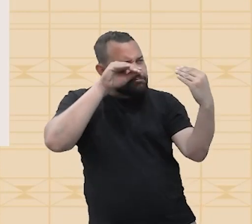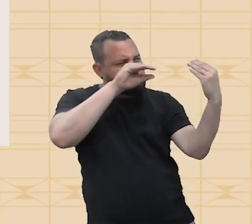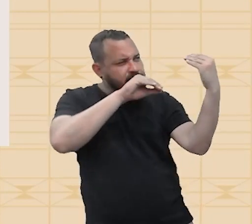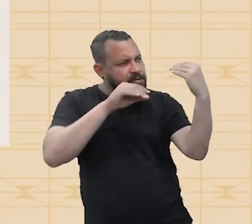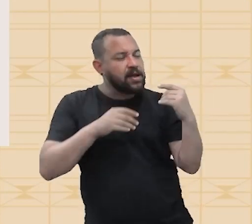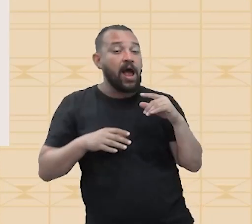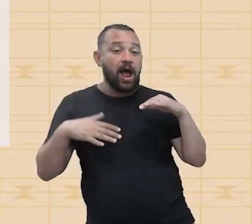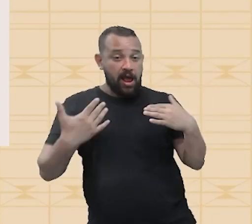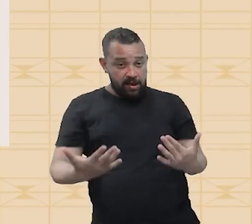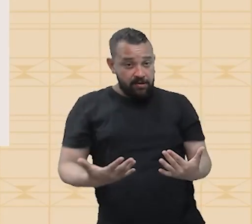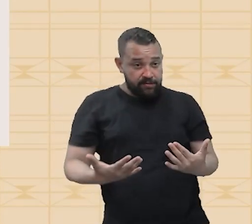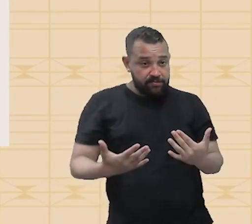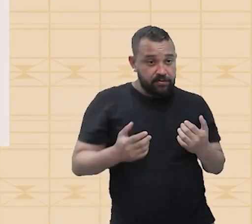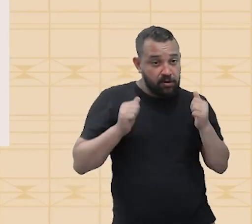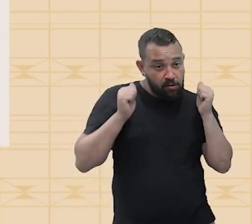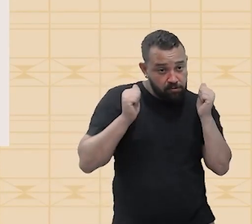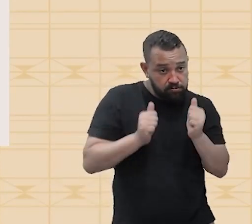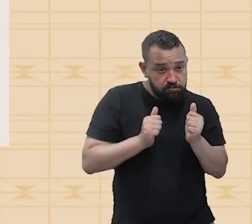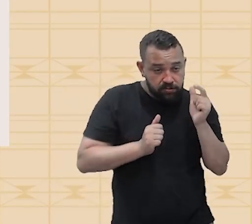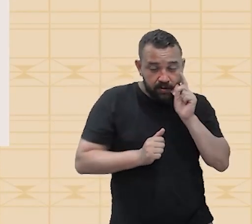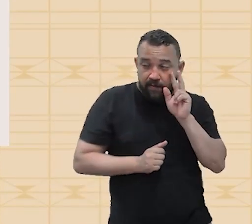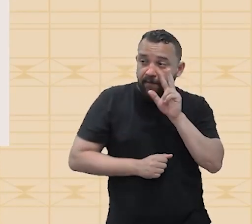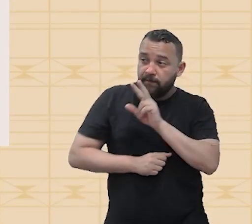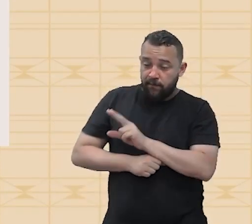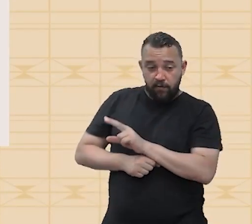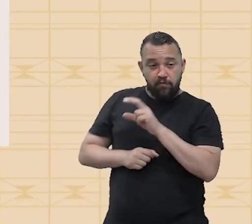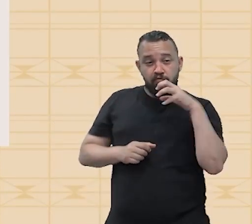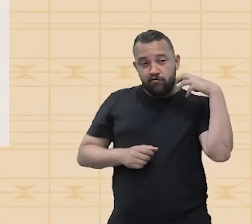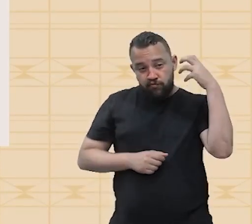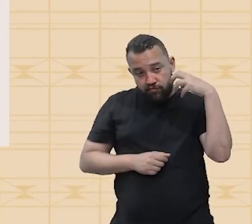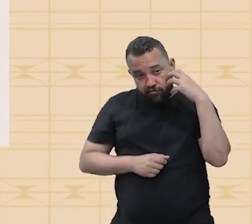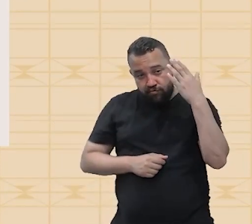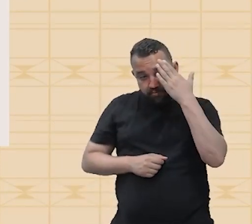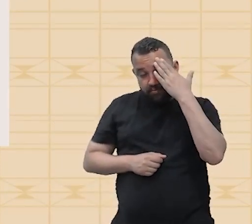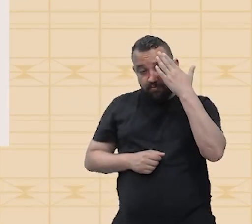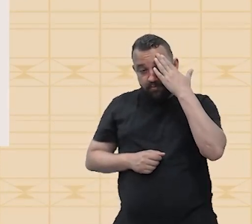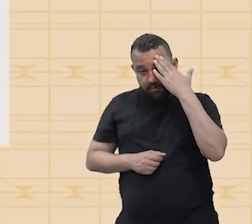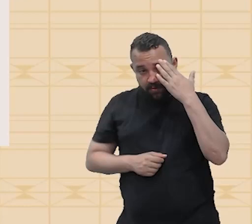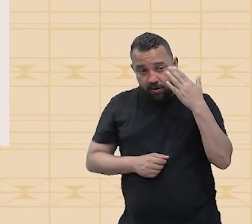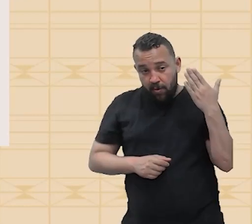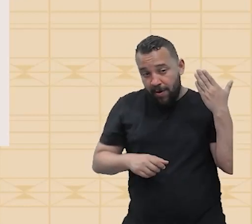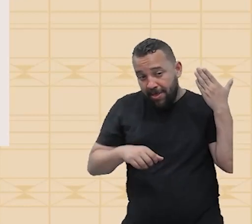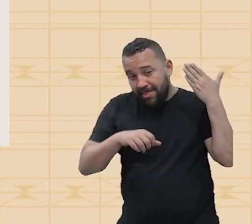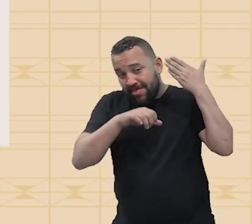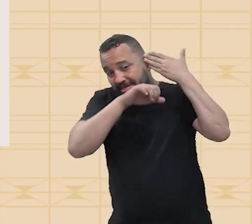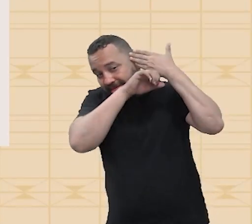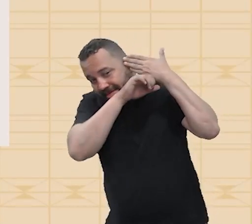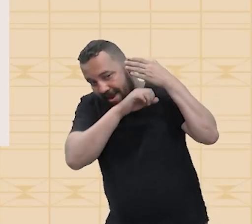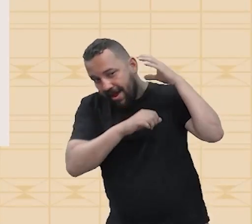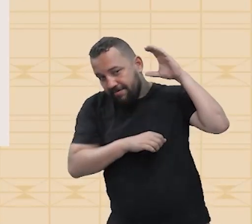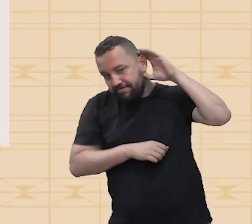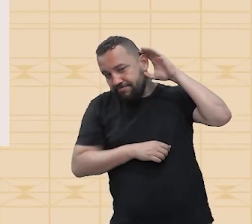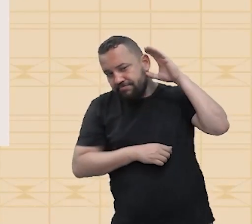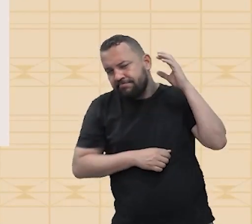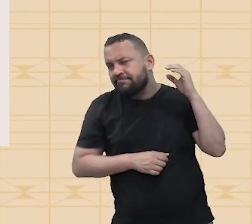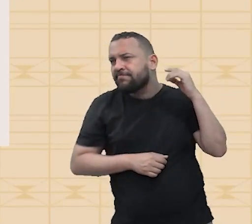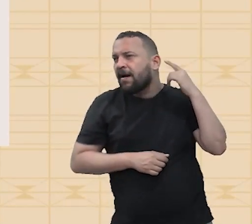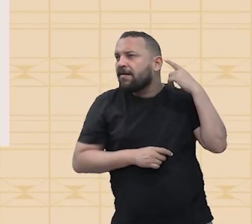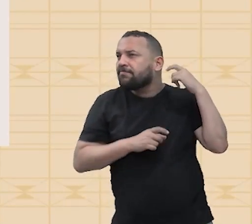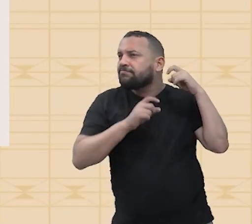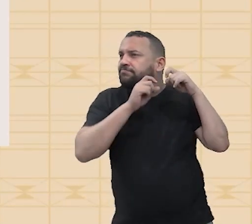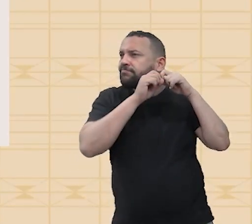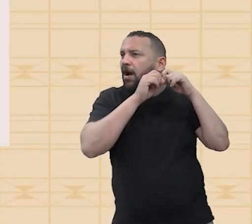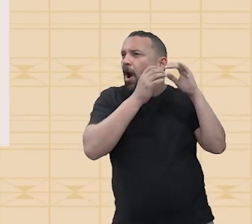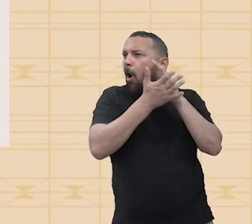uma vez que você tem a produção de um som, esse som, ao adentrar no nosso canal auditivo, ele vai fazer com que